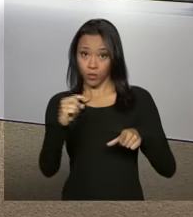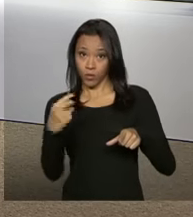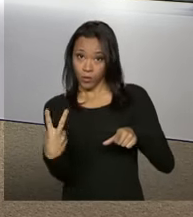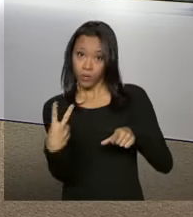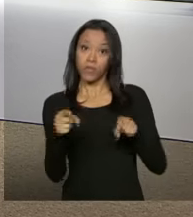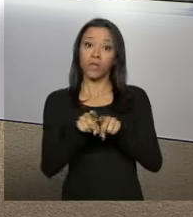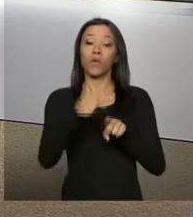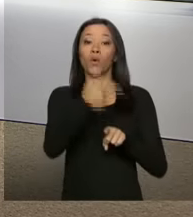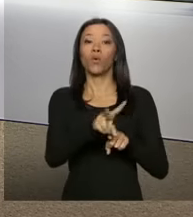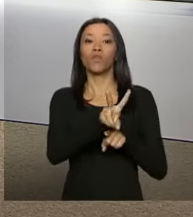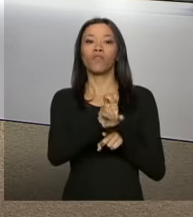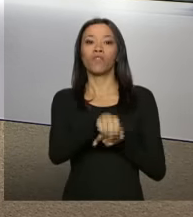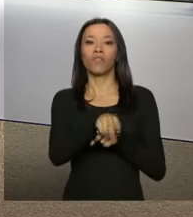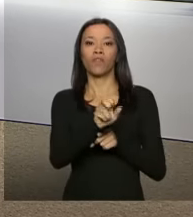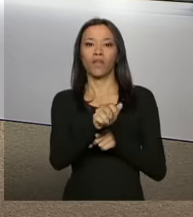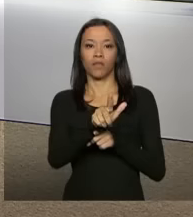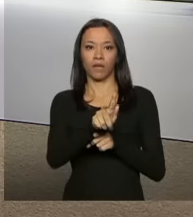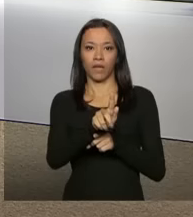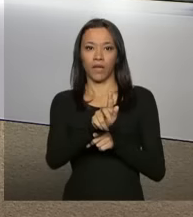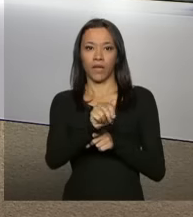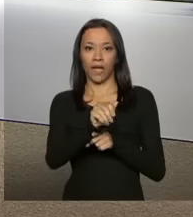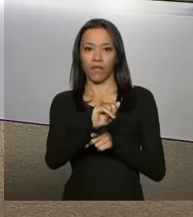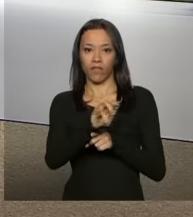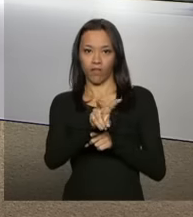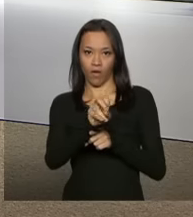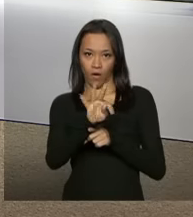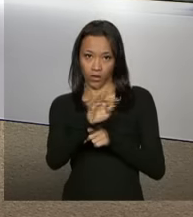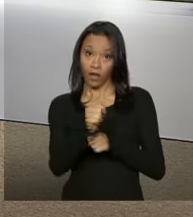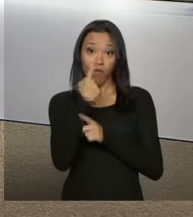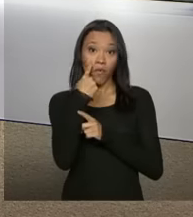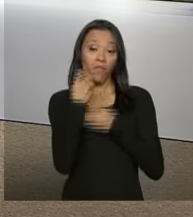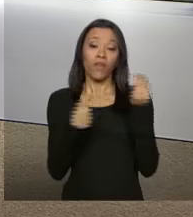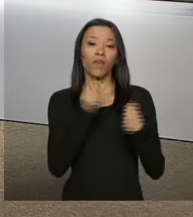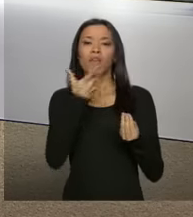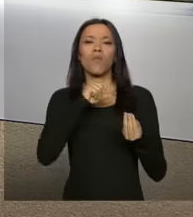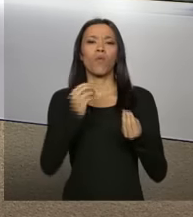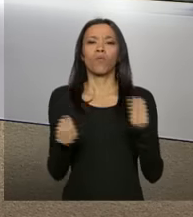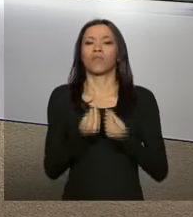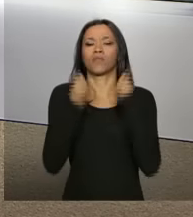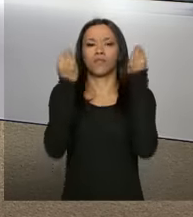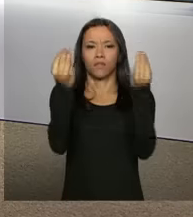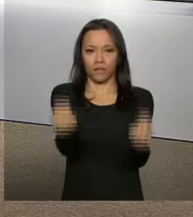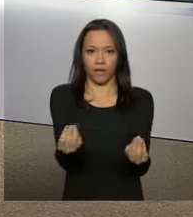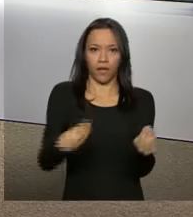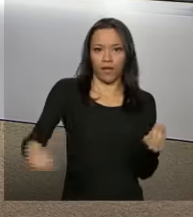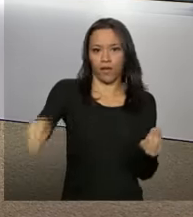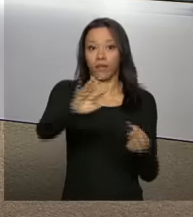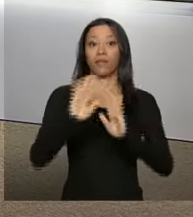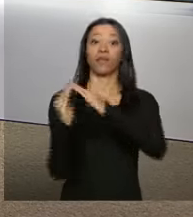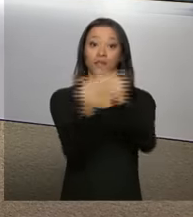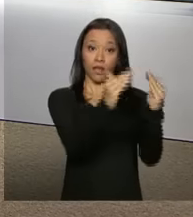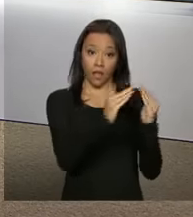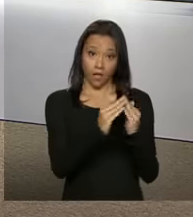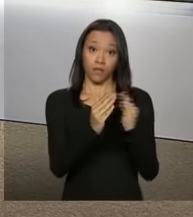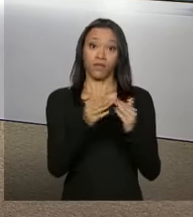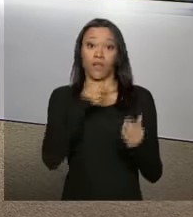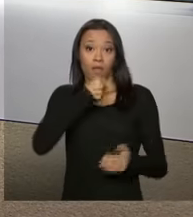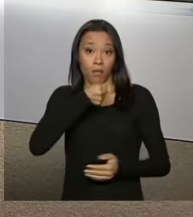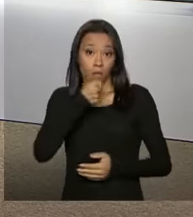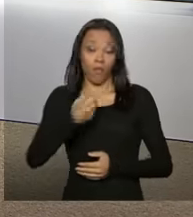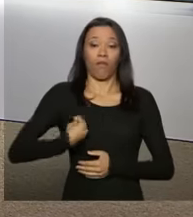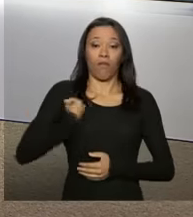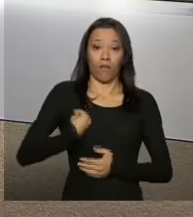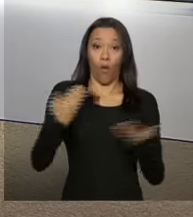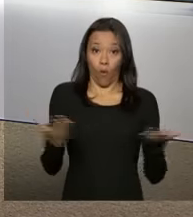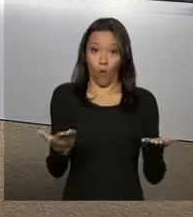e Vivenda das Gaivotas. Vamos saber os detalhes da entrega com a repórter Carolina Rocha, que está em um dos condomínios onde será